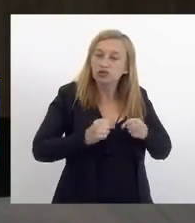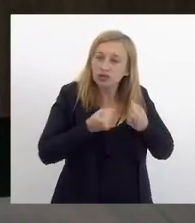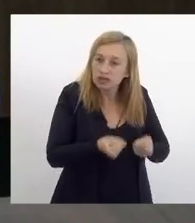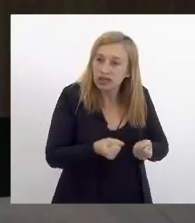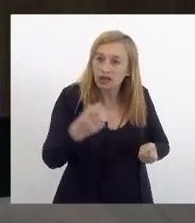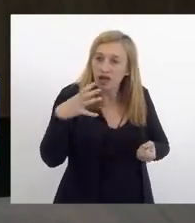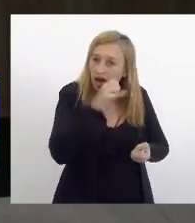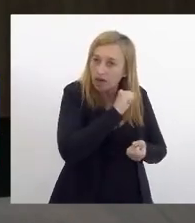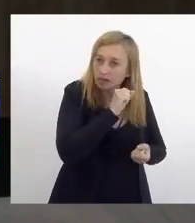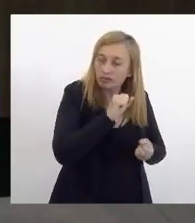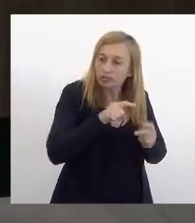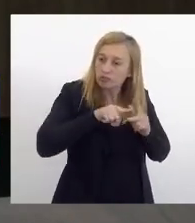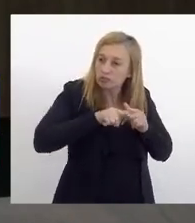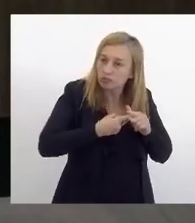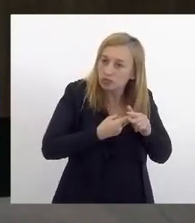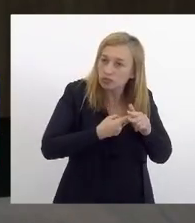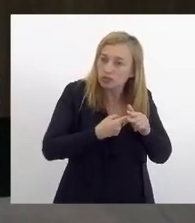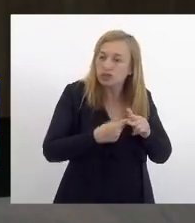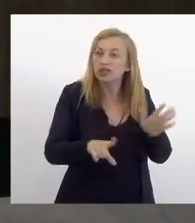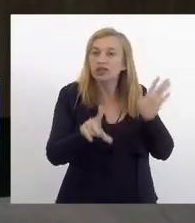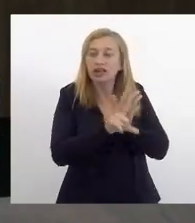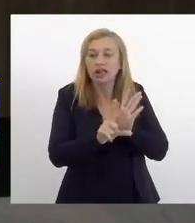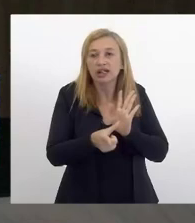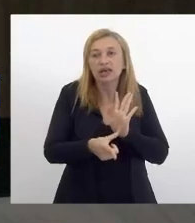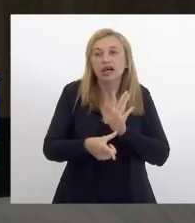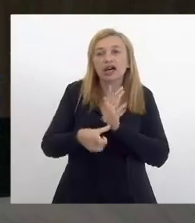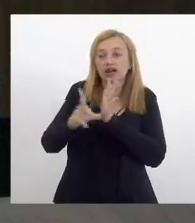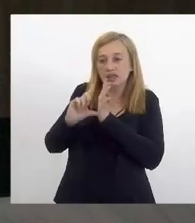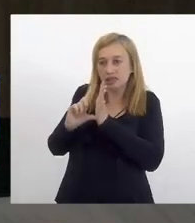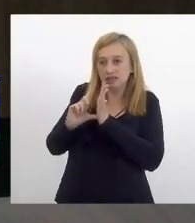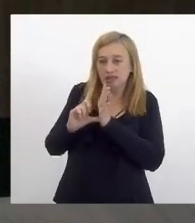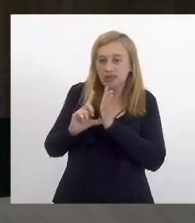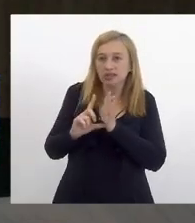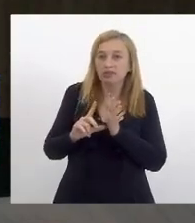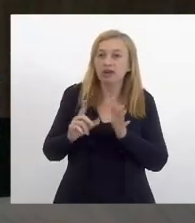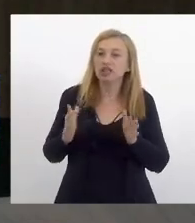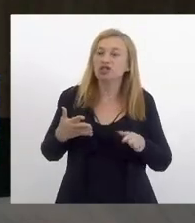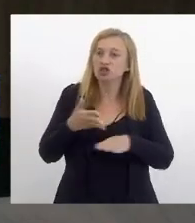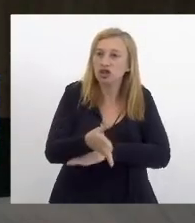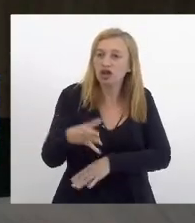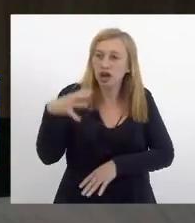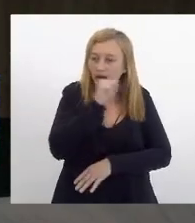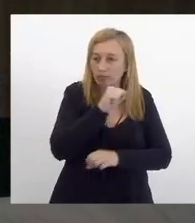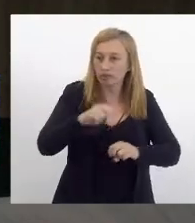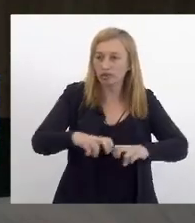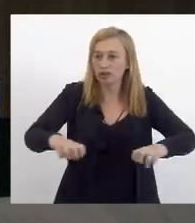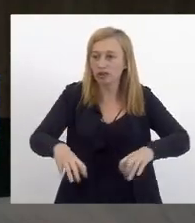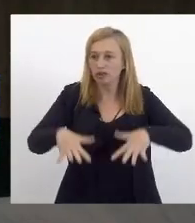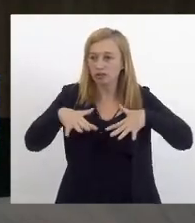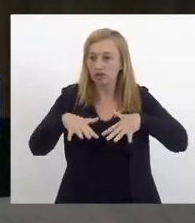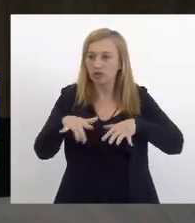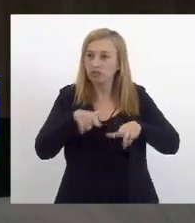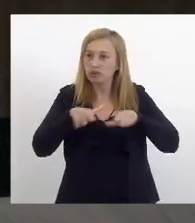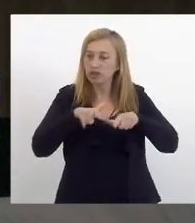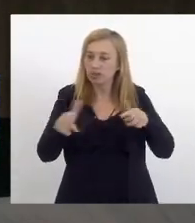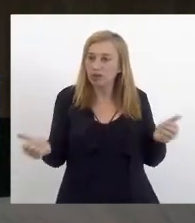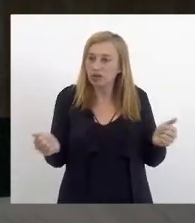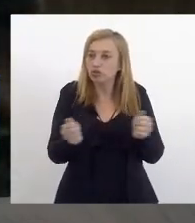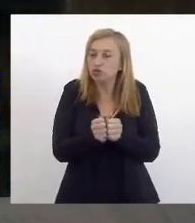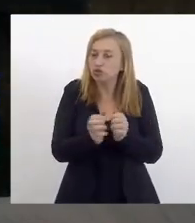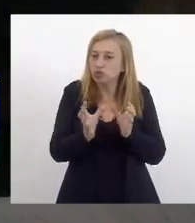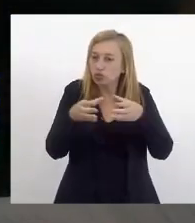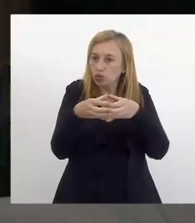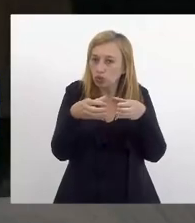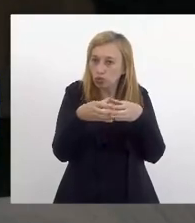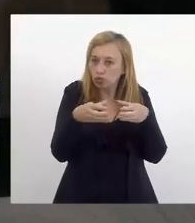fazer alteração na lei anterior ou no projeto de lei para que ele venha rapidamente ao plenário então esse é um trabalho feito pelo colegiado